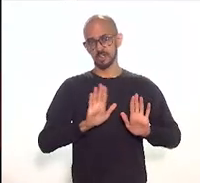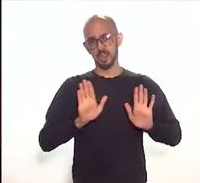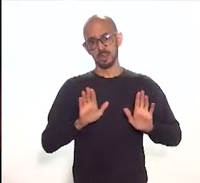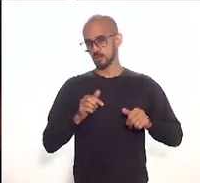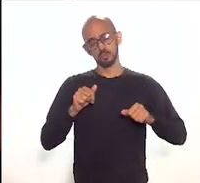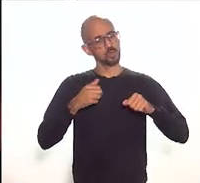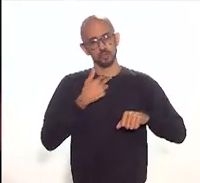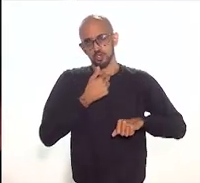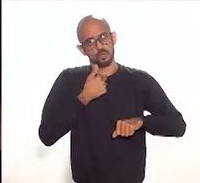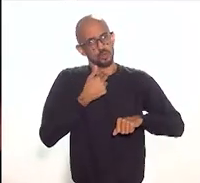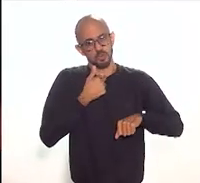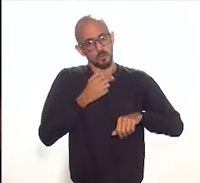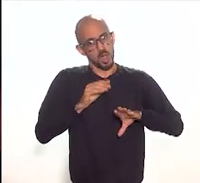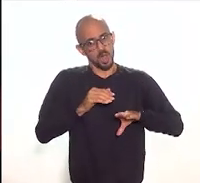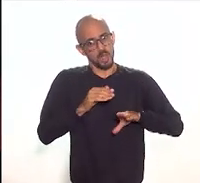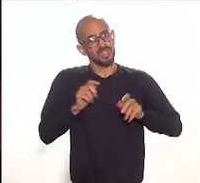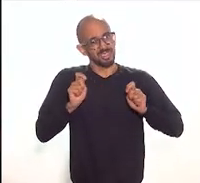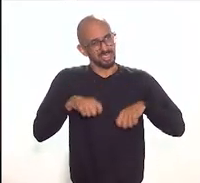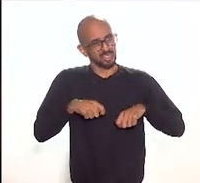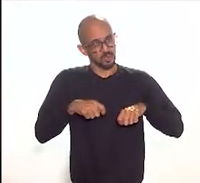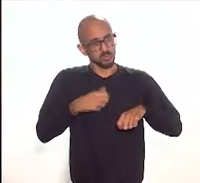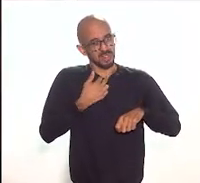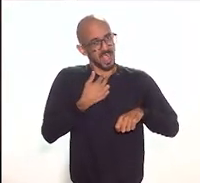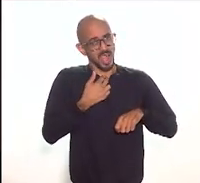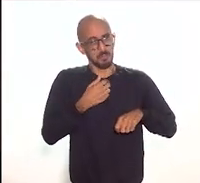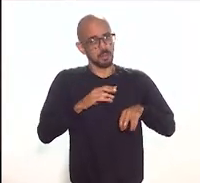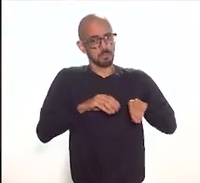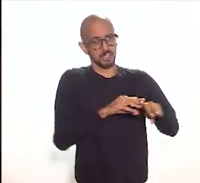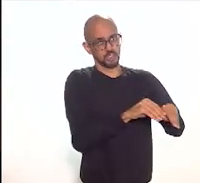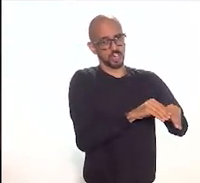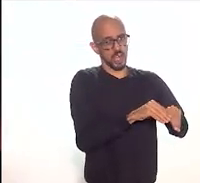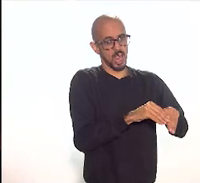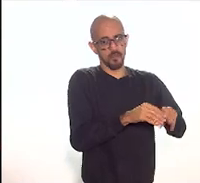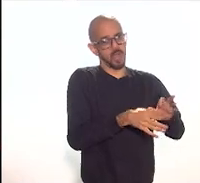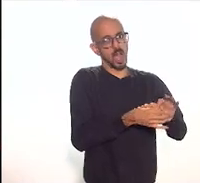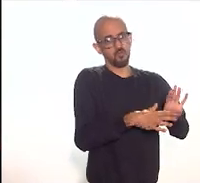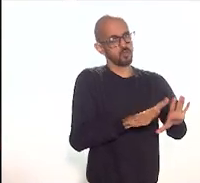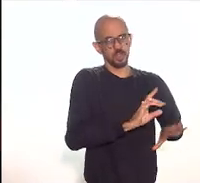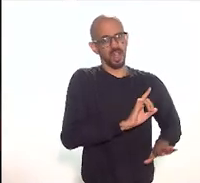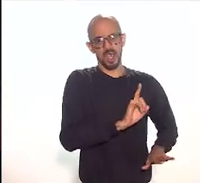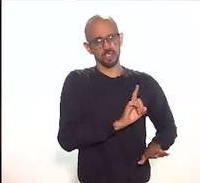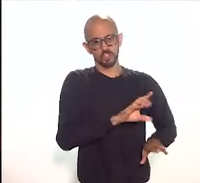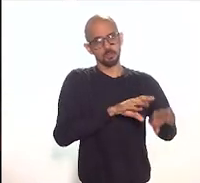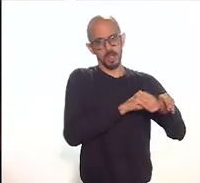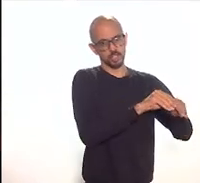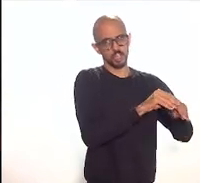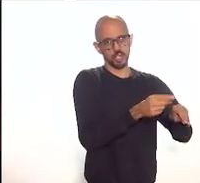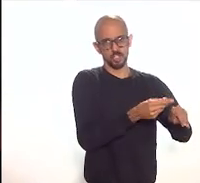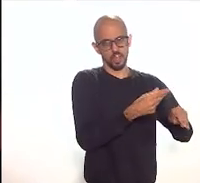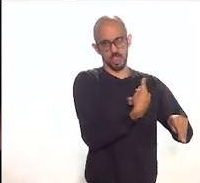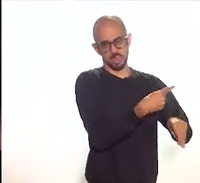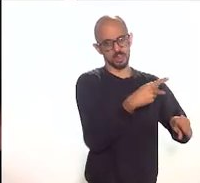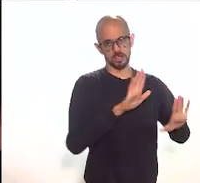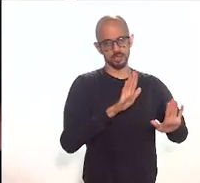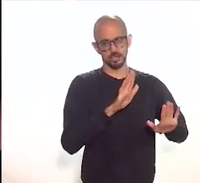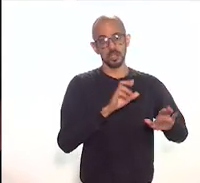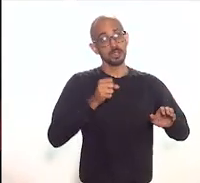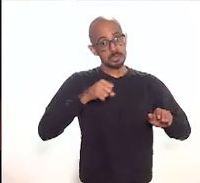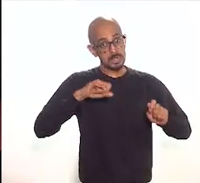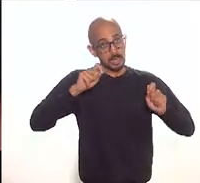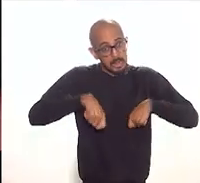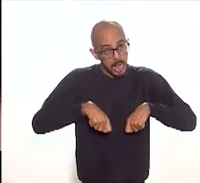mexer pela nossa vontade tem que ser respeitada a legislação do fundo se for uma possibilidade ok